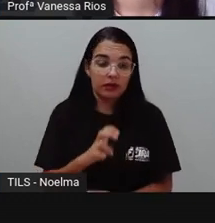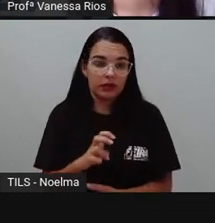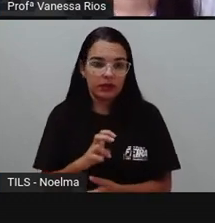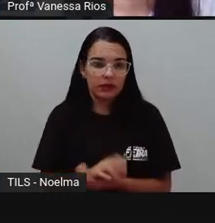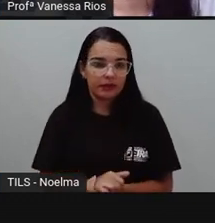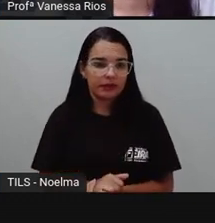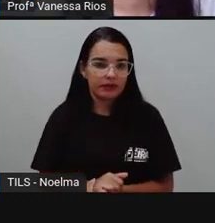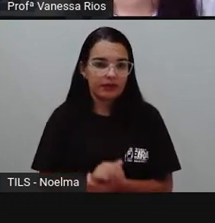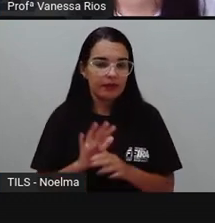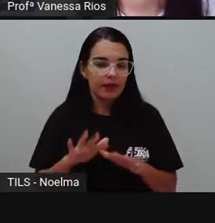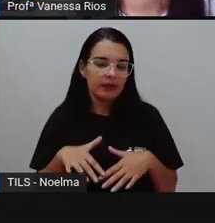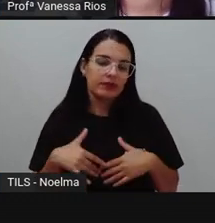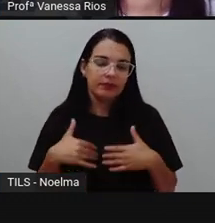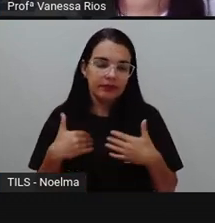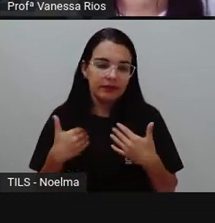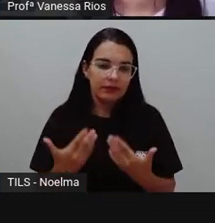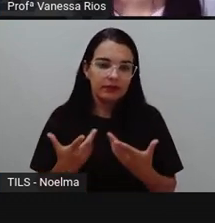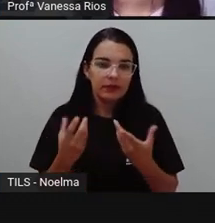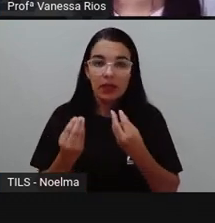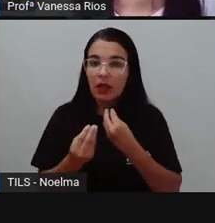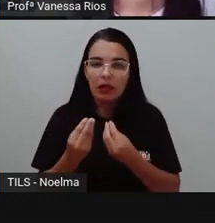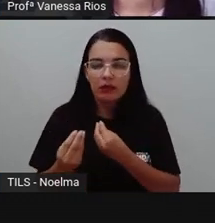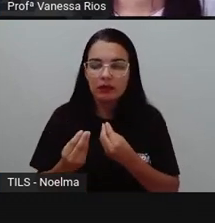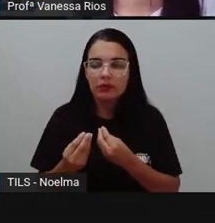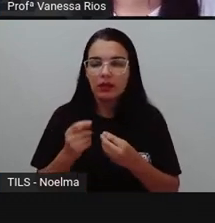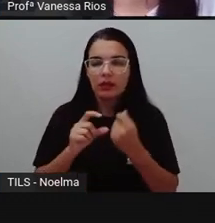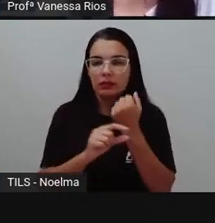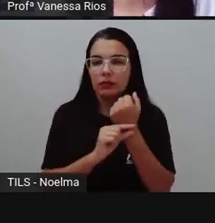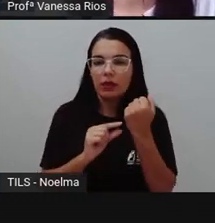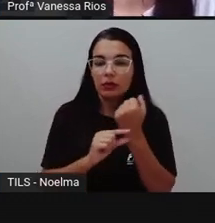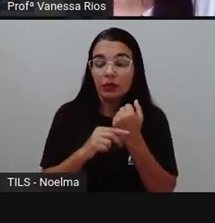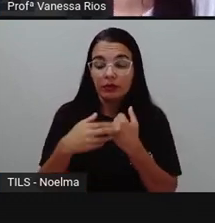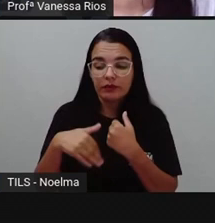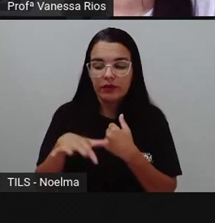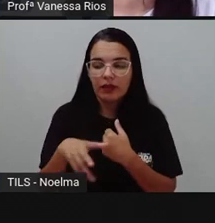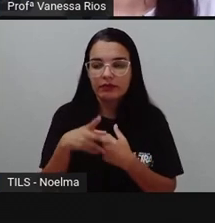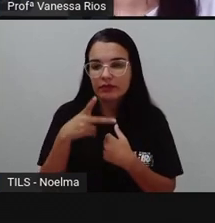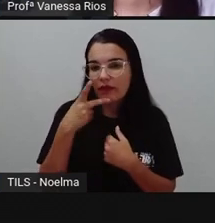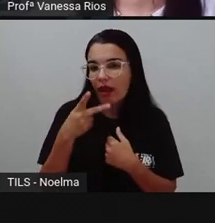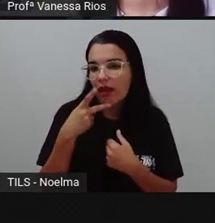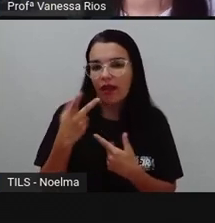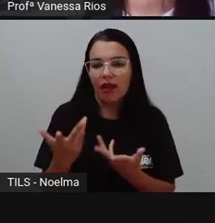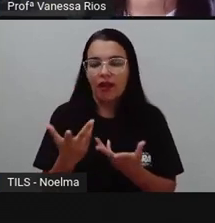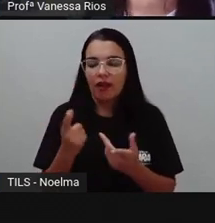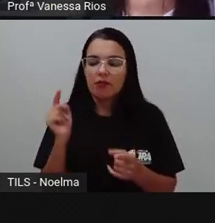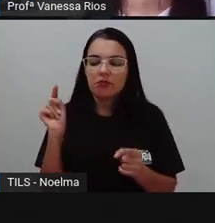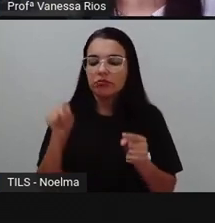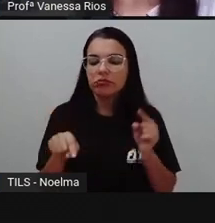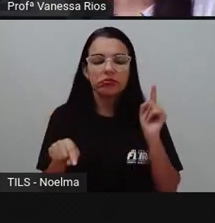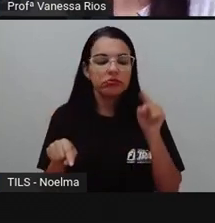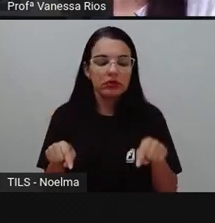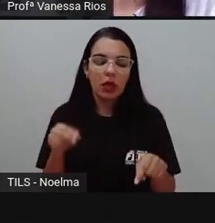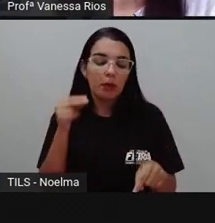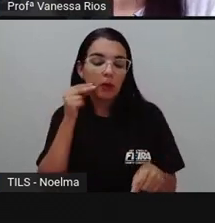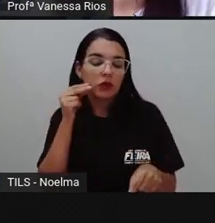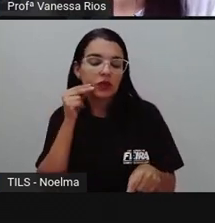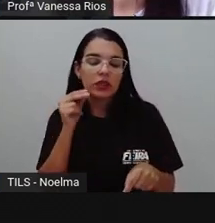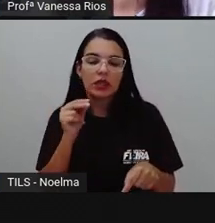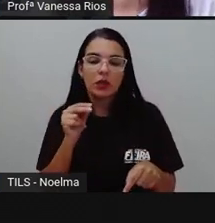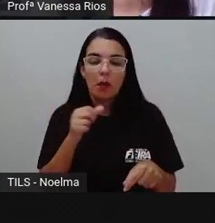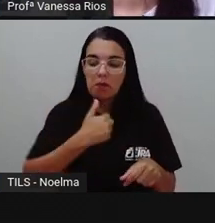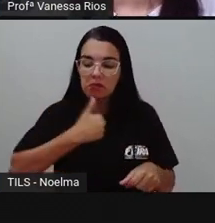de apresentar na resenha crítica, o autor vai fazer a sua avaliação, apontando aí pontos positivos e